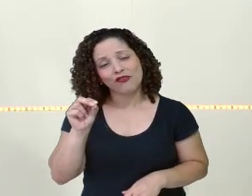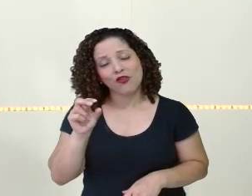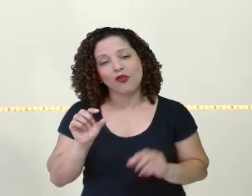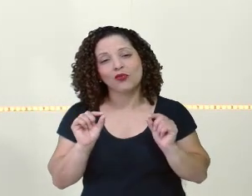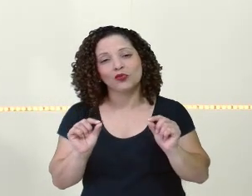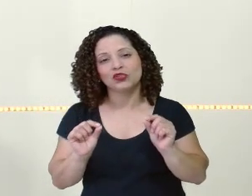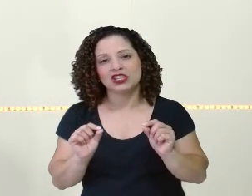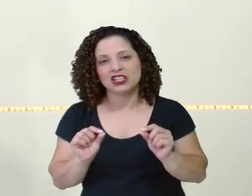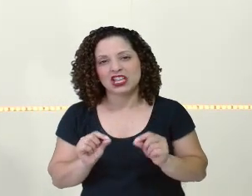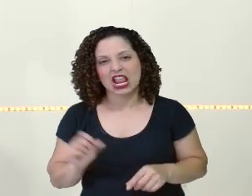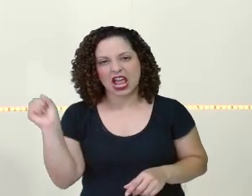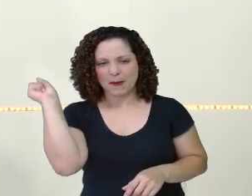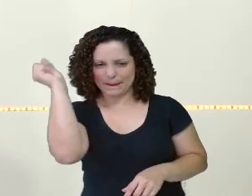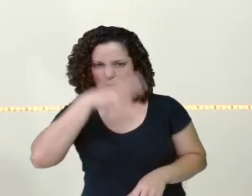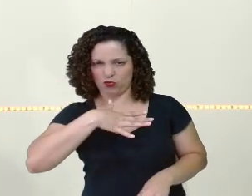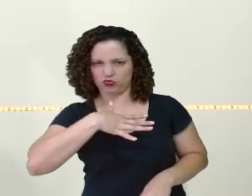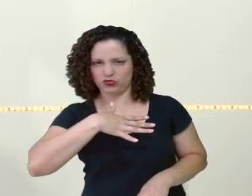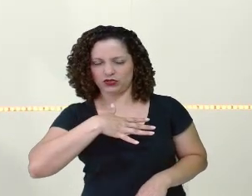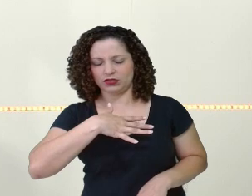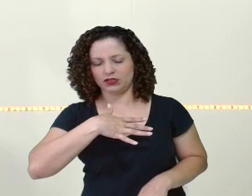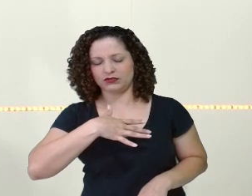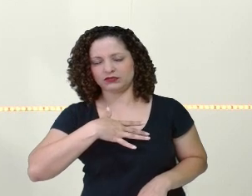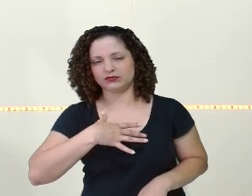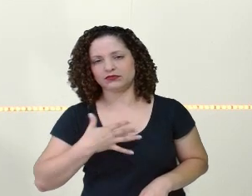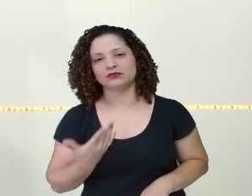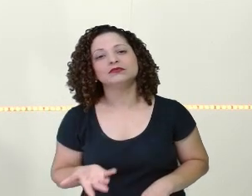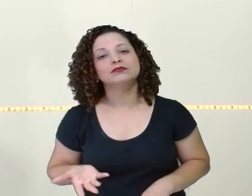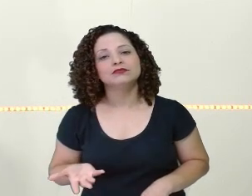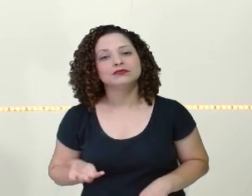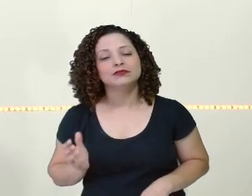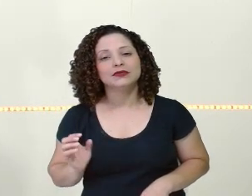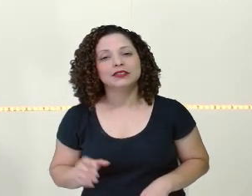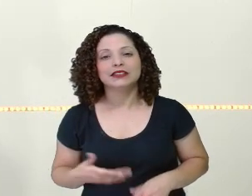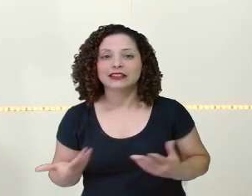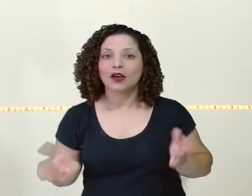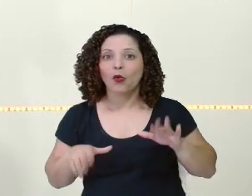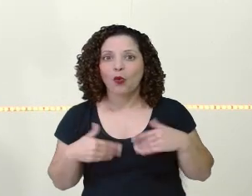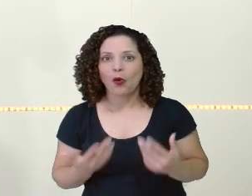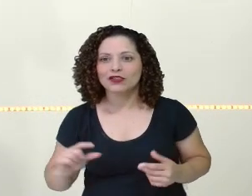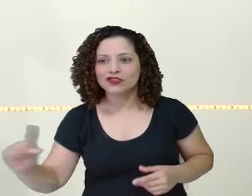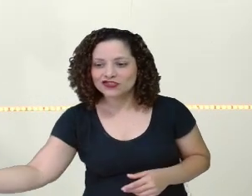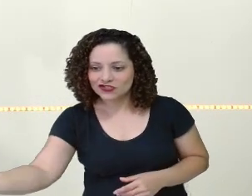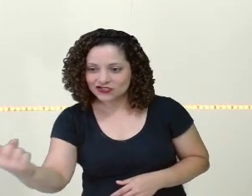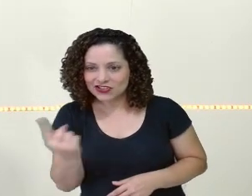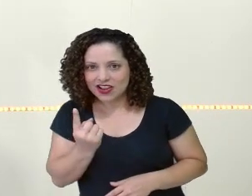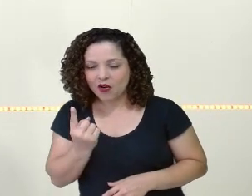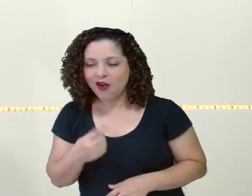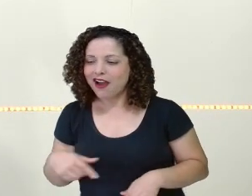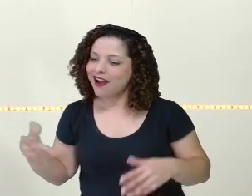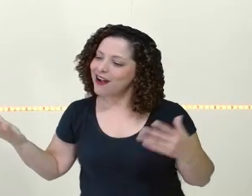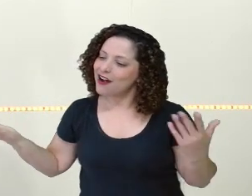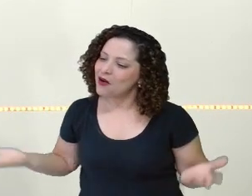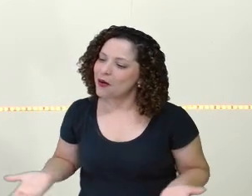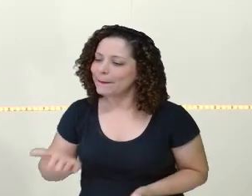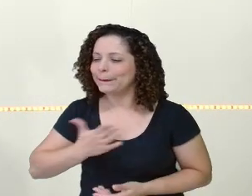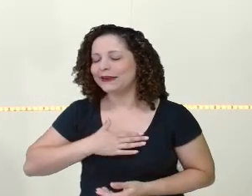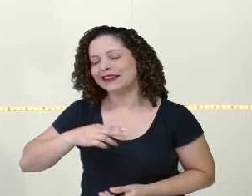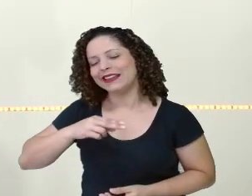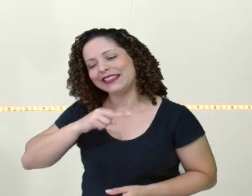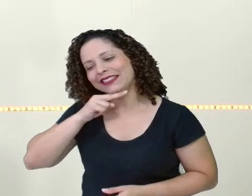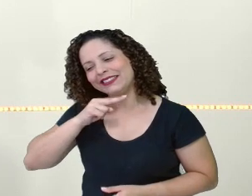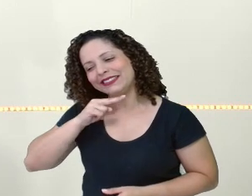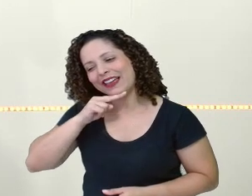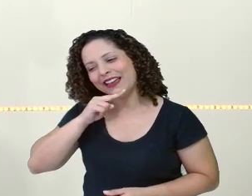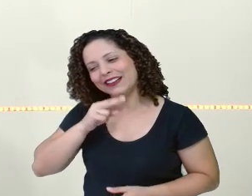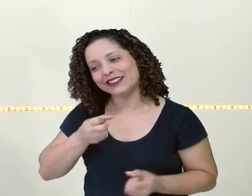grossa? Viu como ela atendeu o lobo? Oi, minha netinha, é você! Ela tinha uma